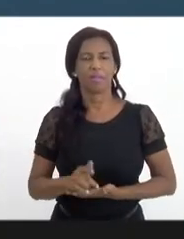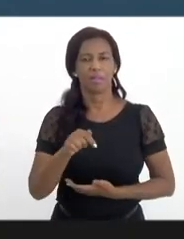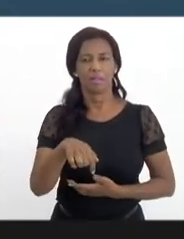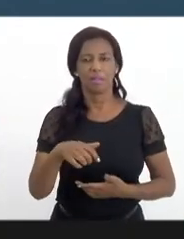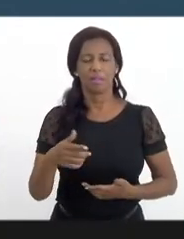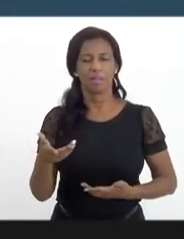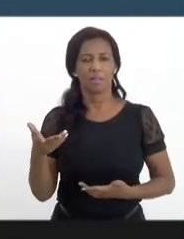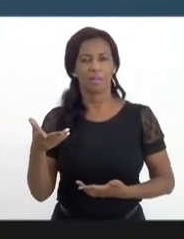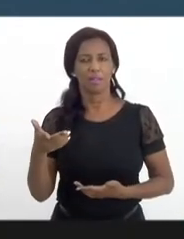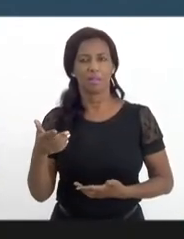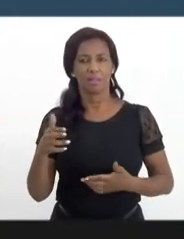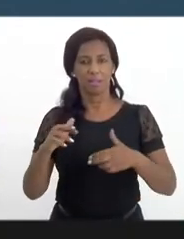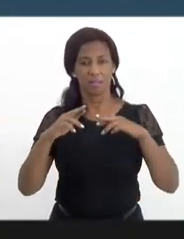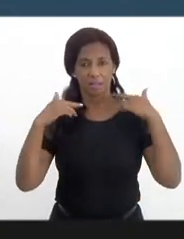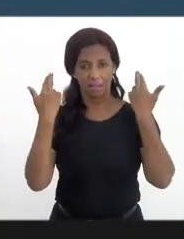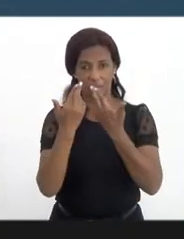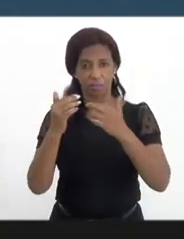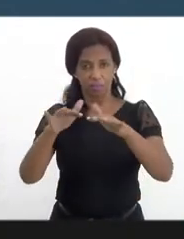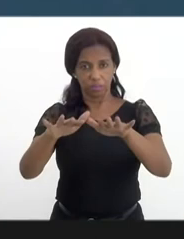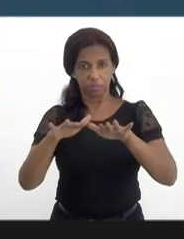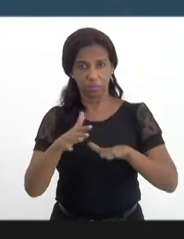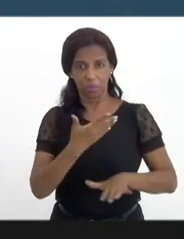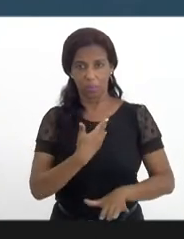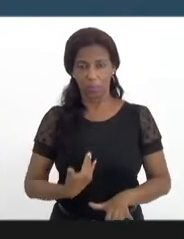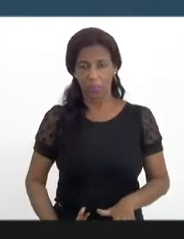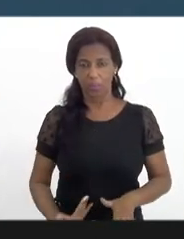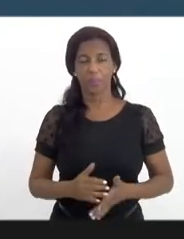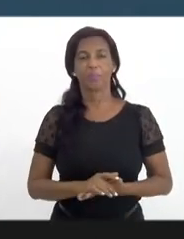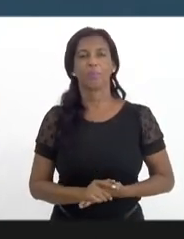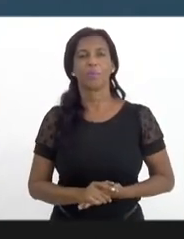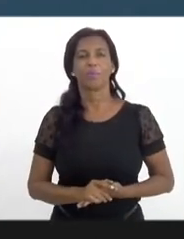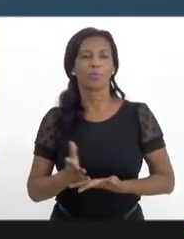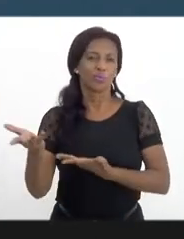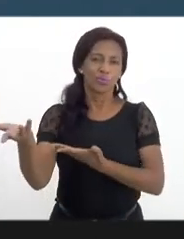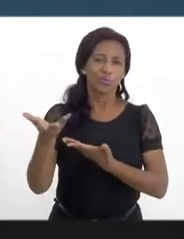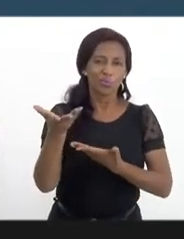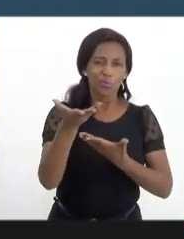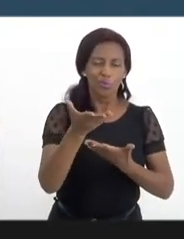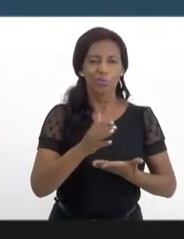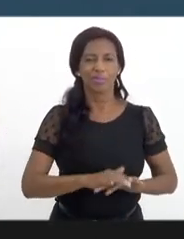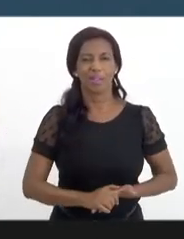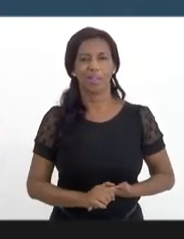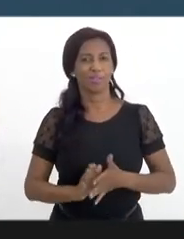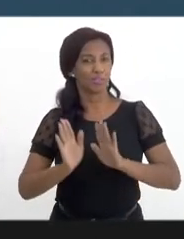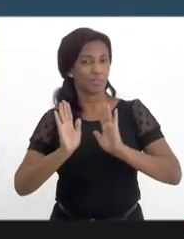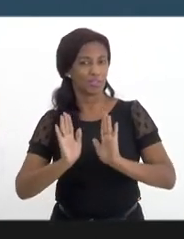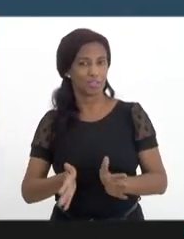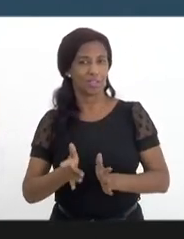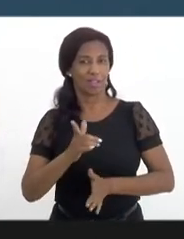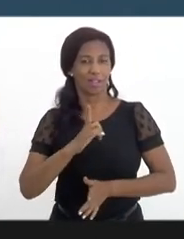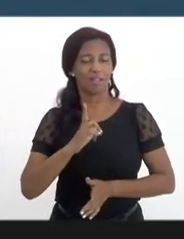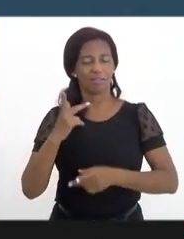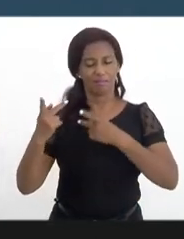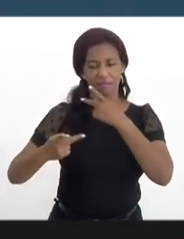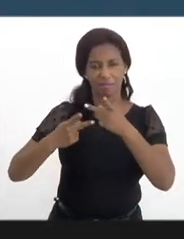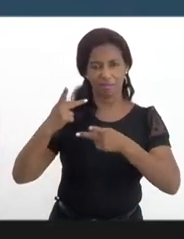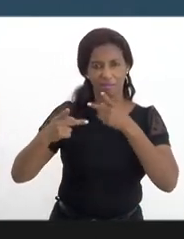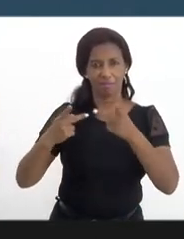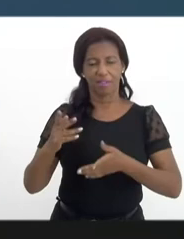nessa audiência pública, os convidados que foram, já falaram,